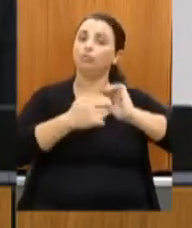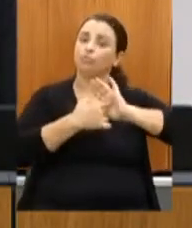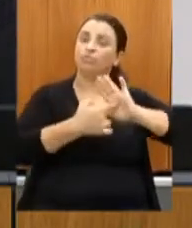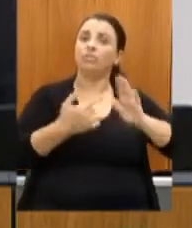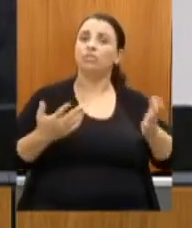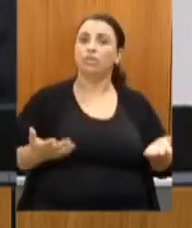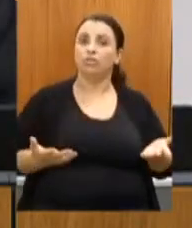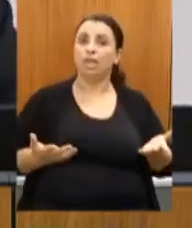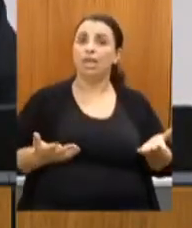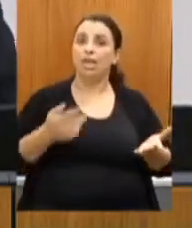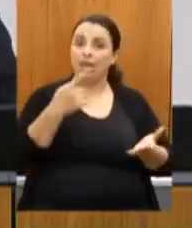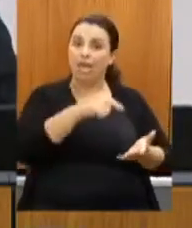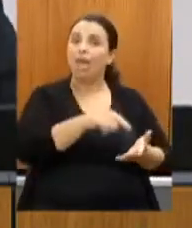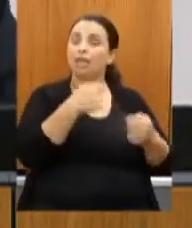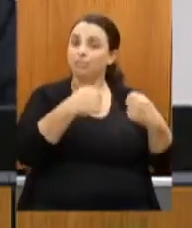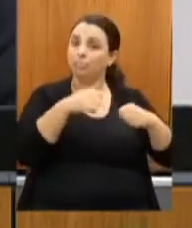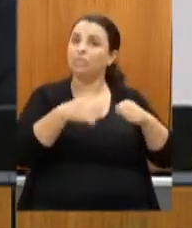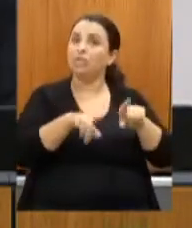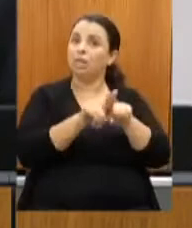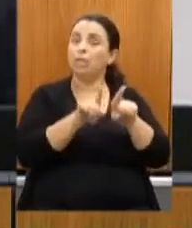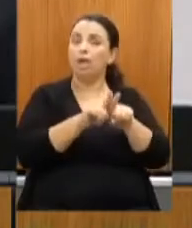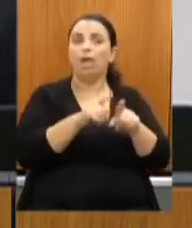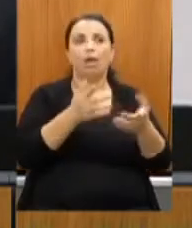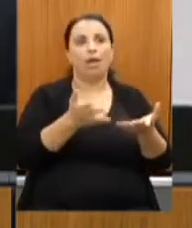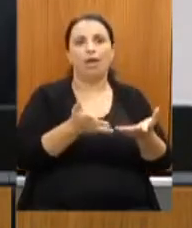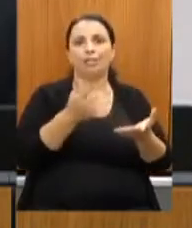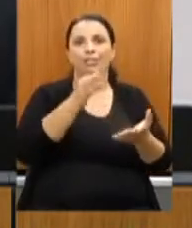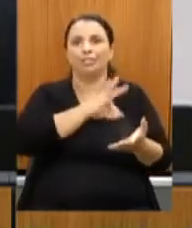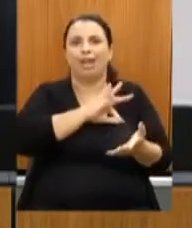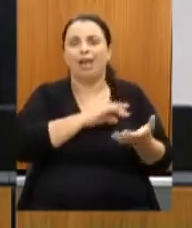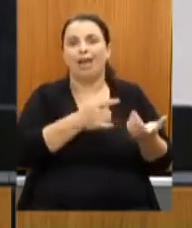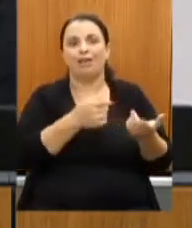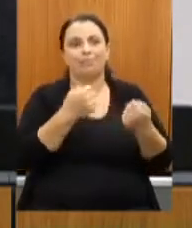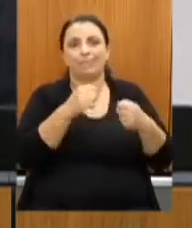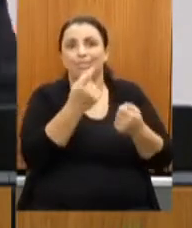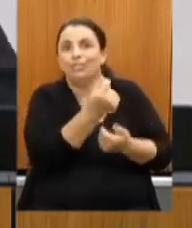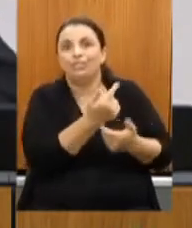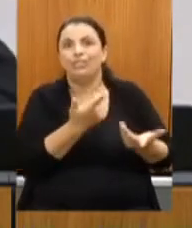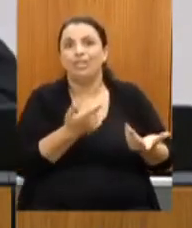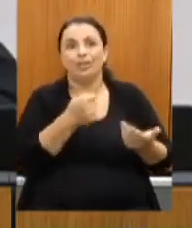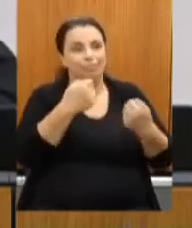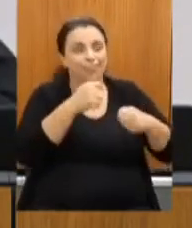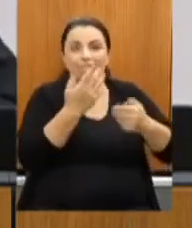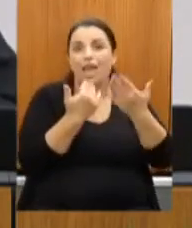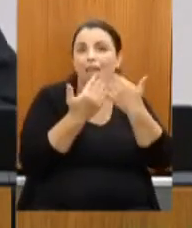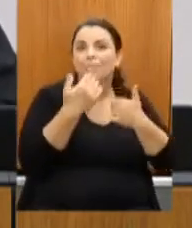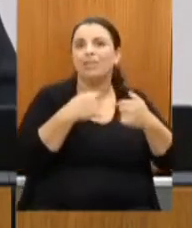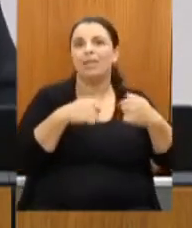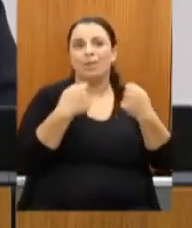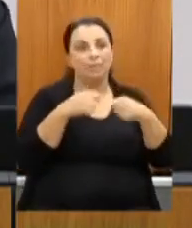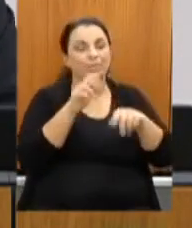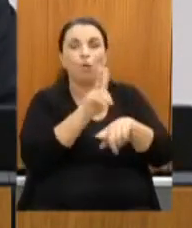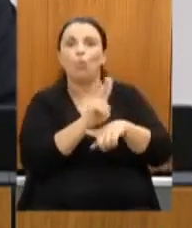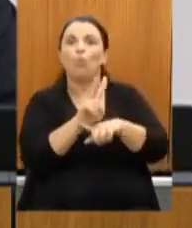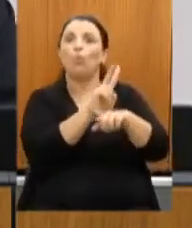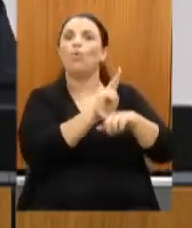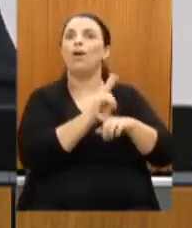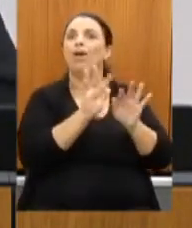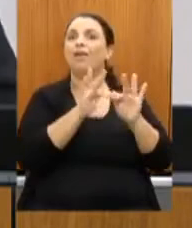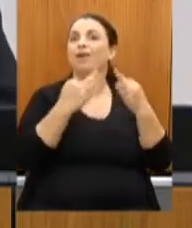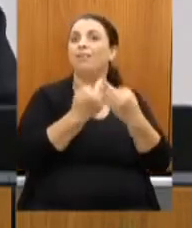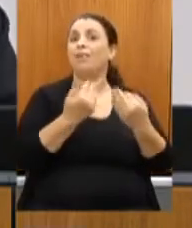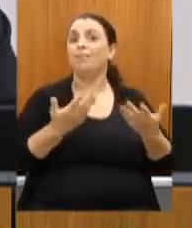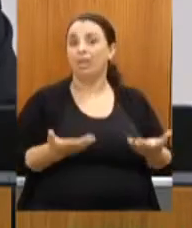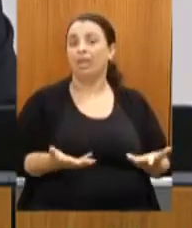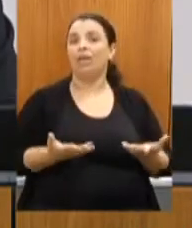E eles precisam também de se alimentarem, eles têm famílias também para cuidarem. Então, nós precisamos